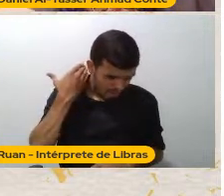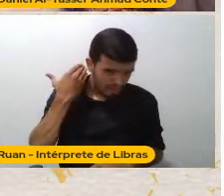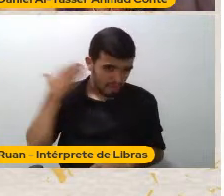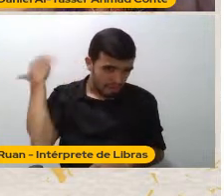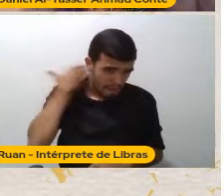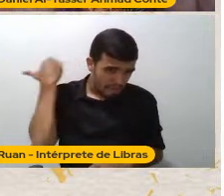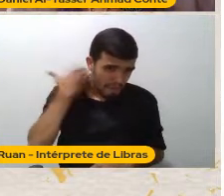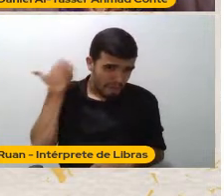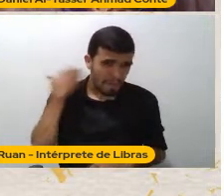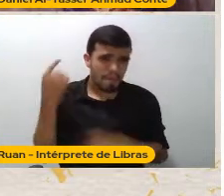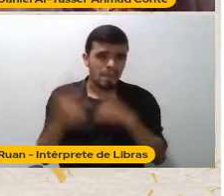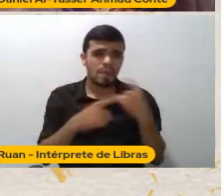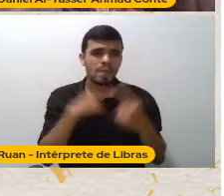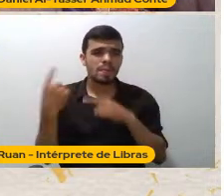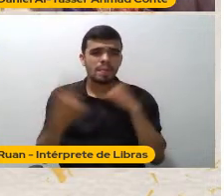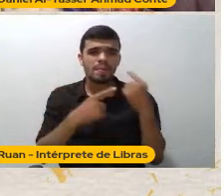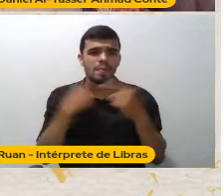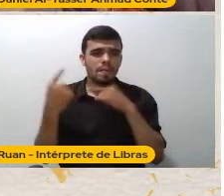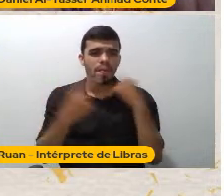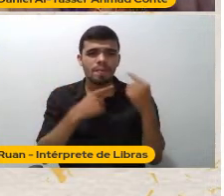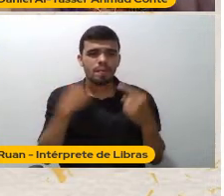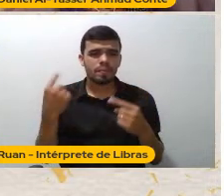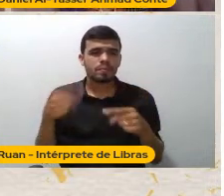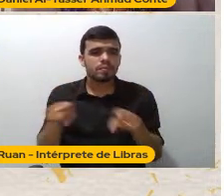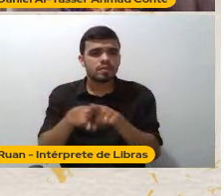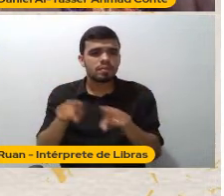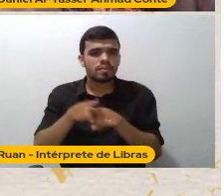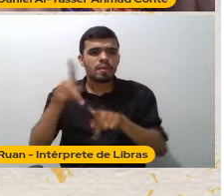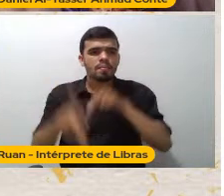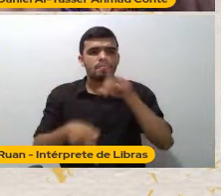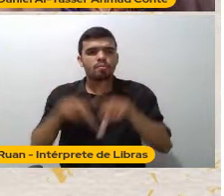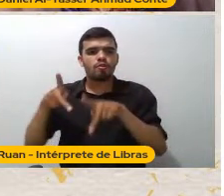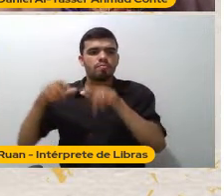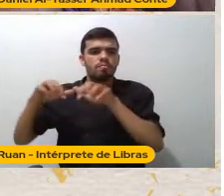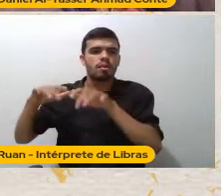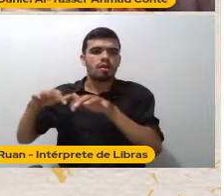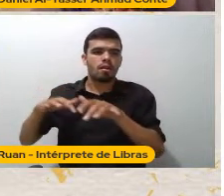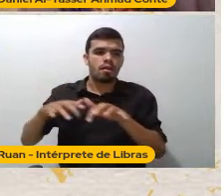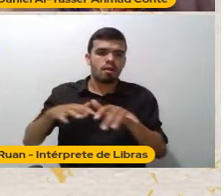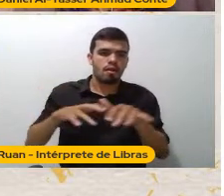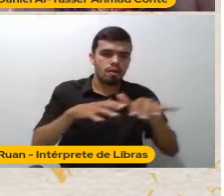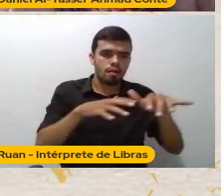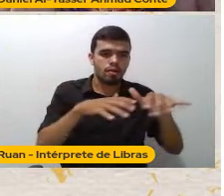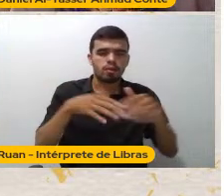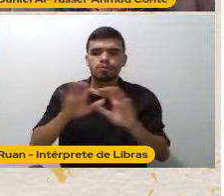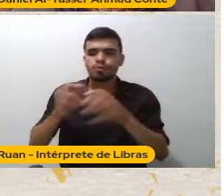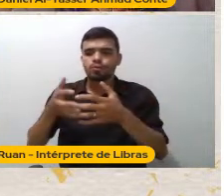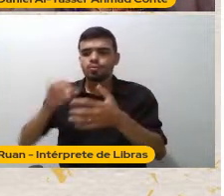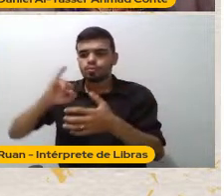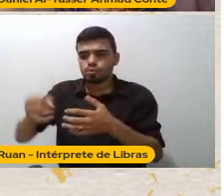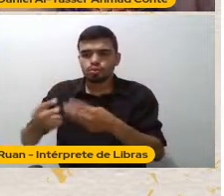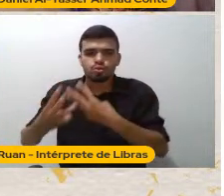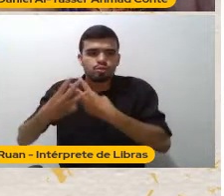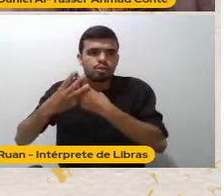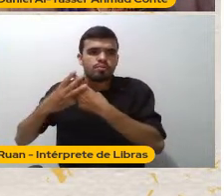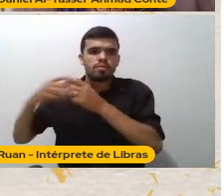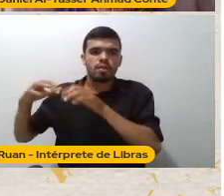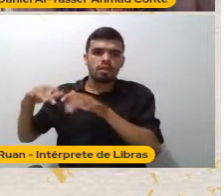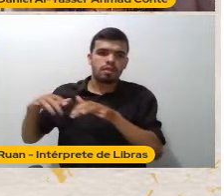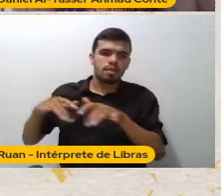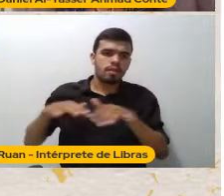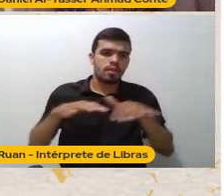Migrarem eternamente Que fizeram os judeus migrarem Então isso é uma coisa Importante Essas